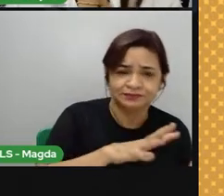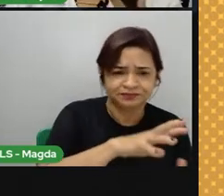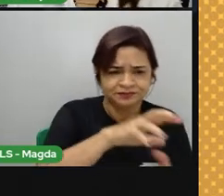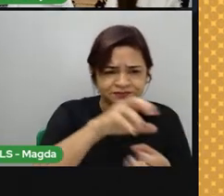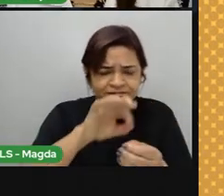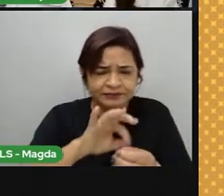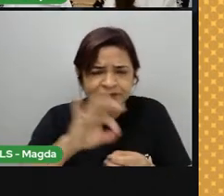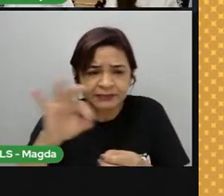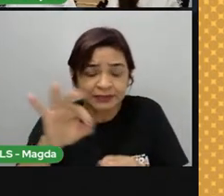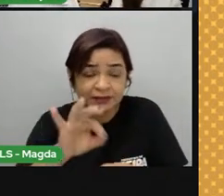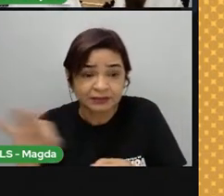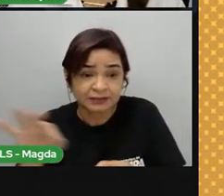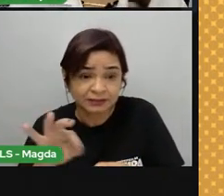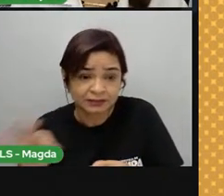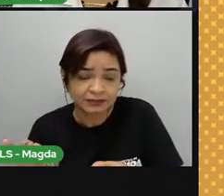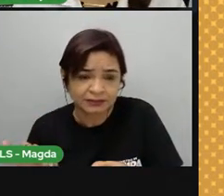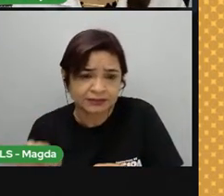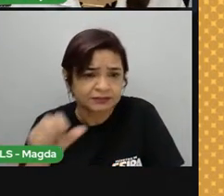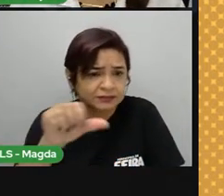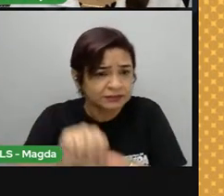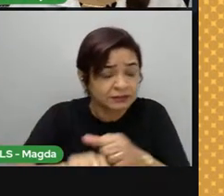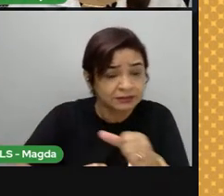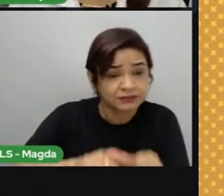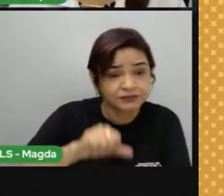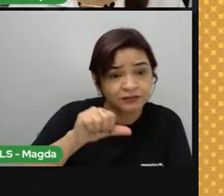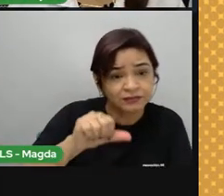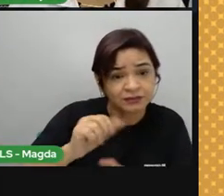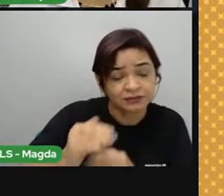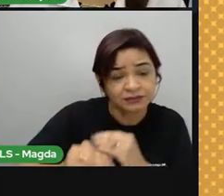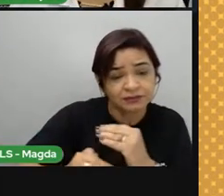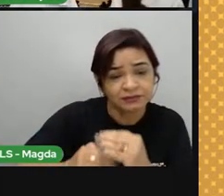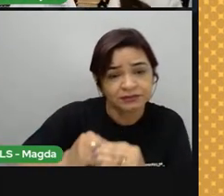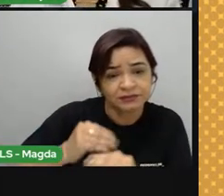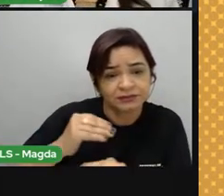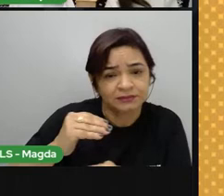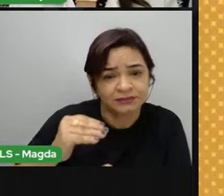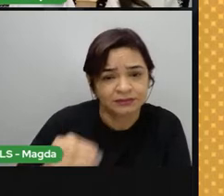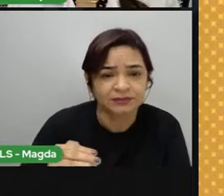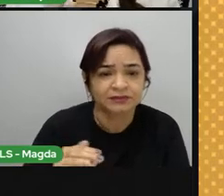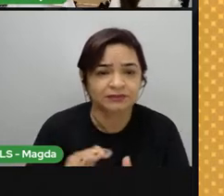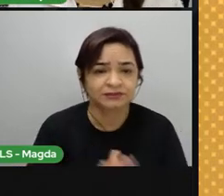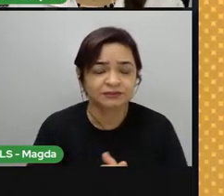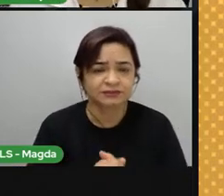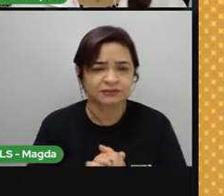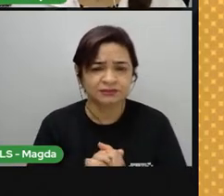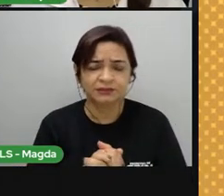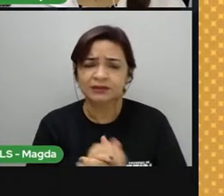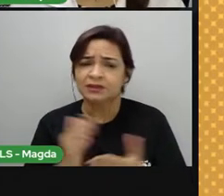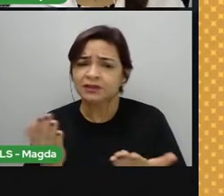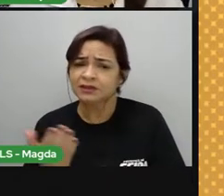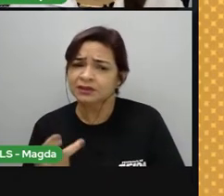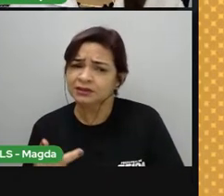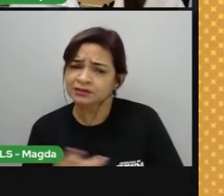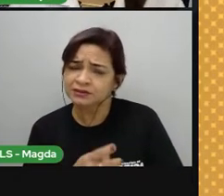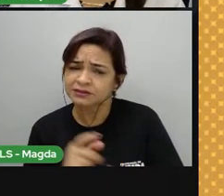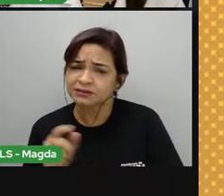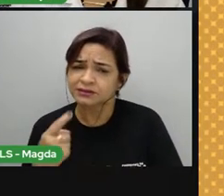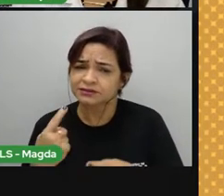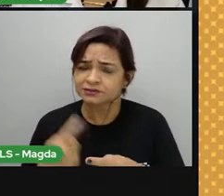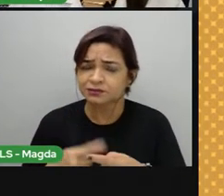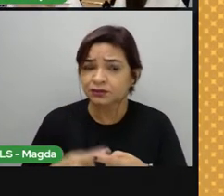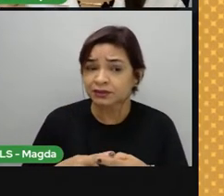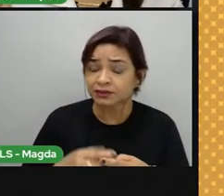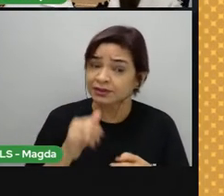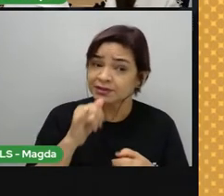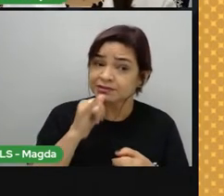modificadas devido a um processo que a gente chama de intemperismo ambiental. Esses fragmentos são carregados pela água da